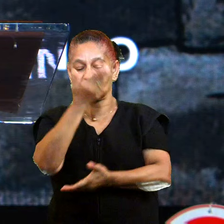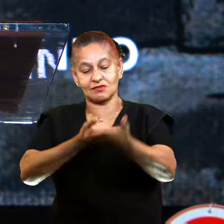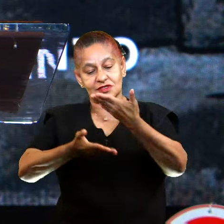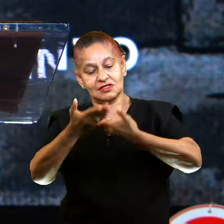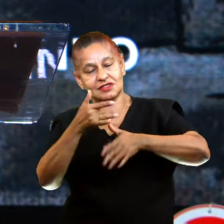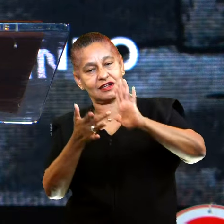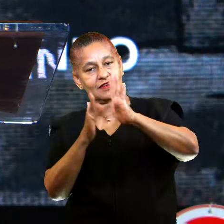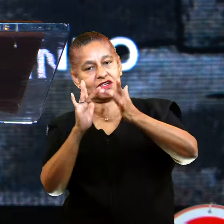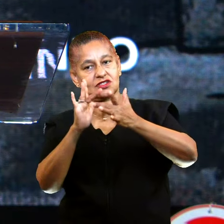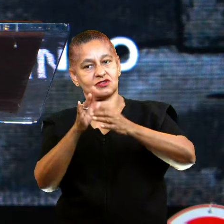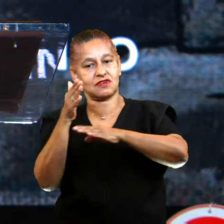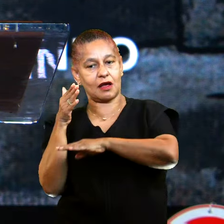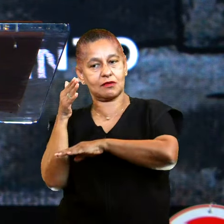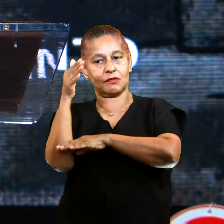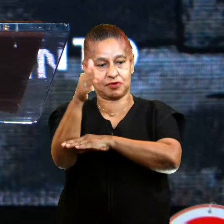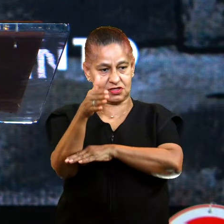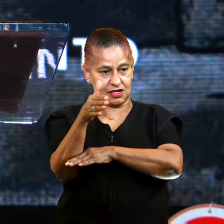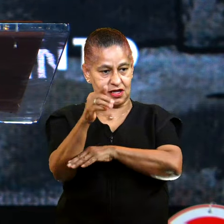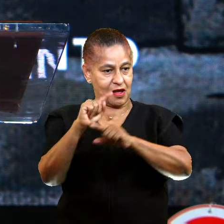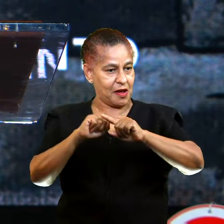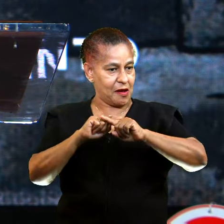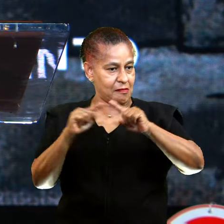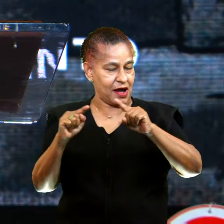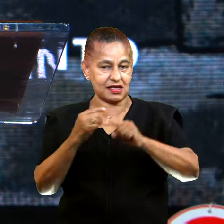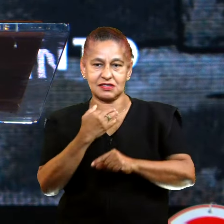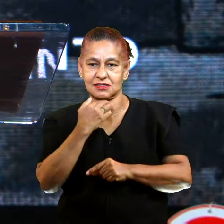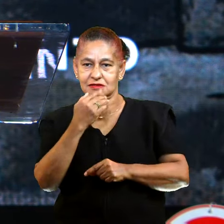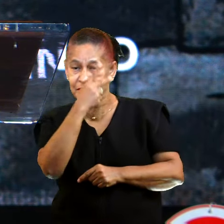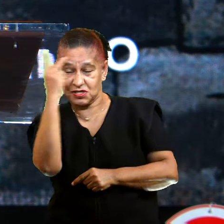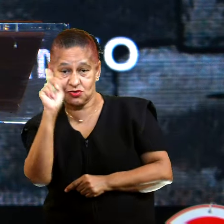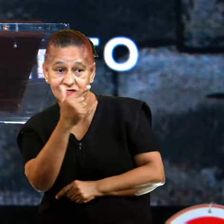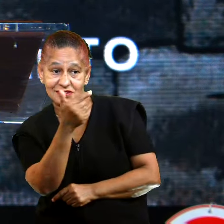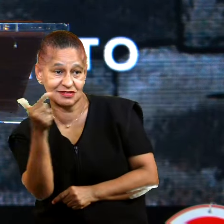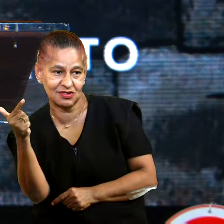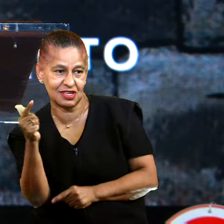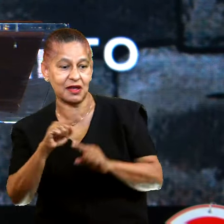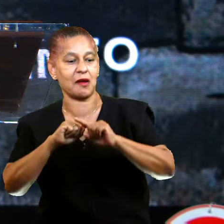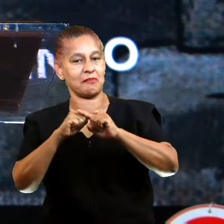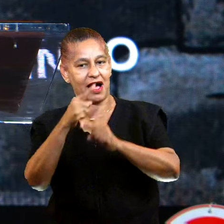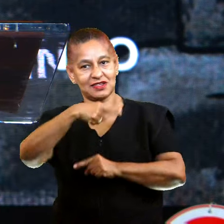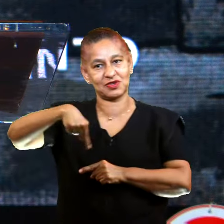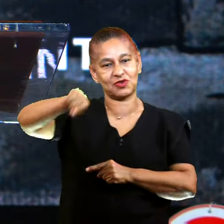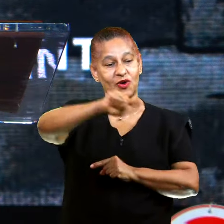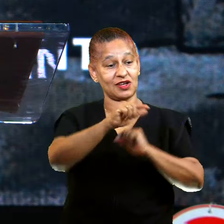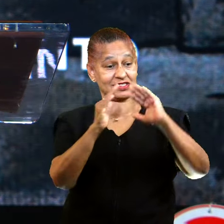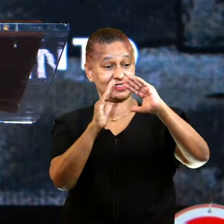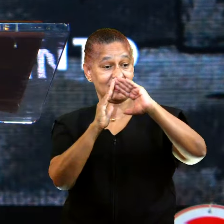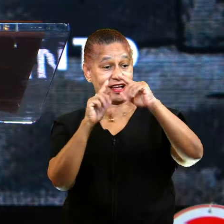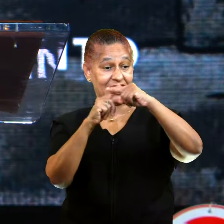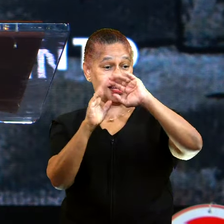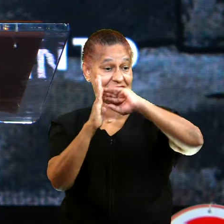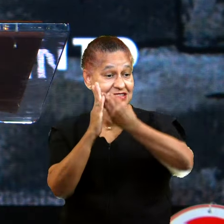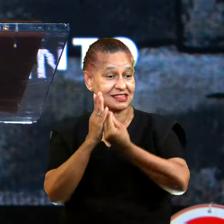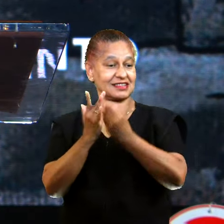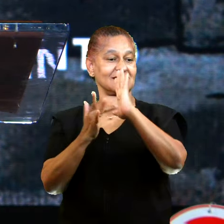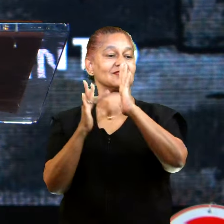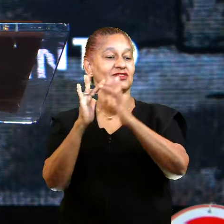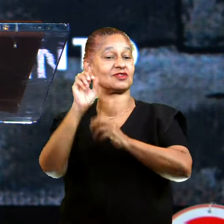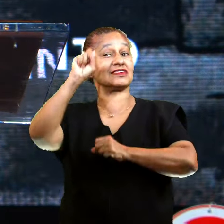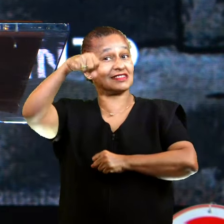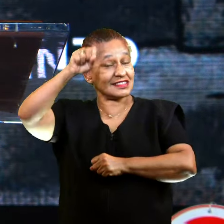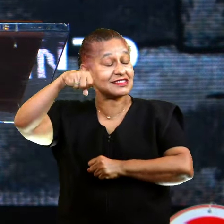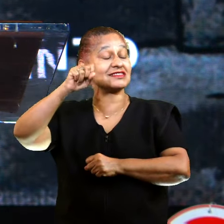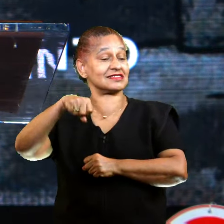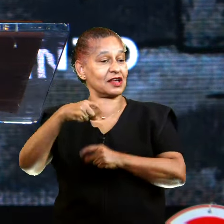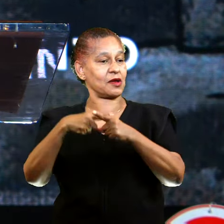Ninguém mais vai conseguir entrar, mas a igreja entra. Porque é uma promessa de Jesus que não só as